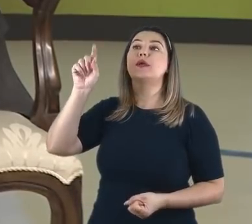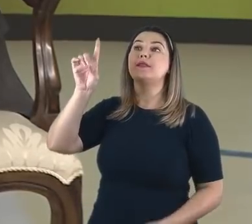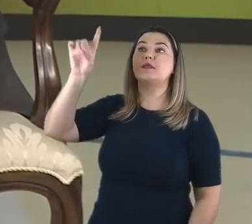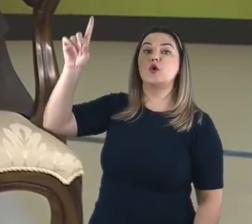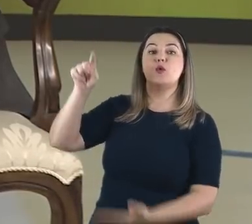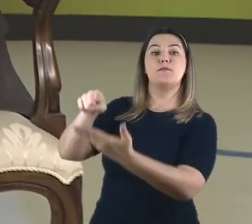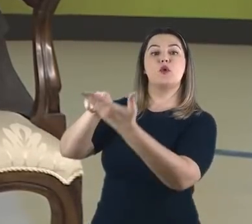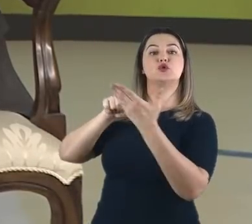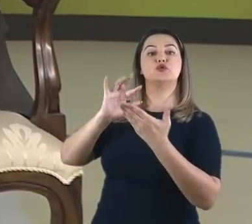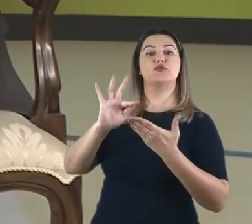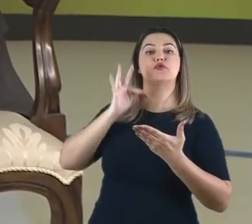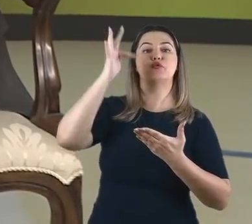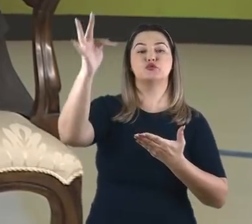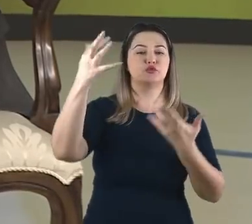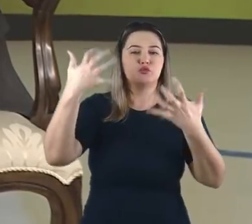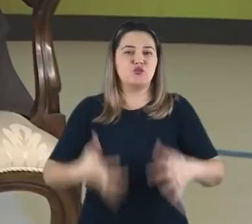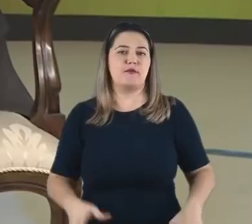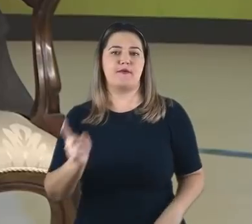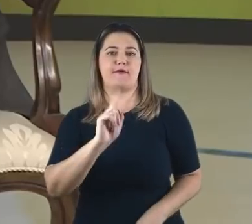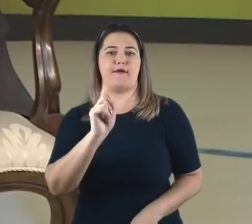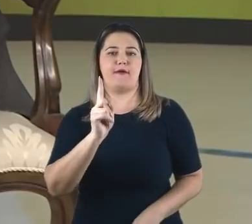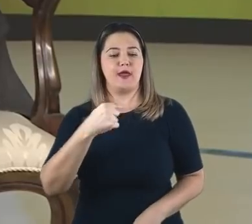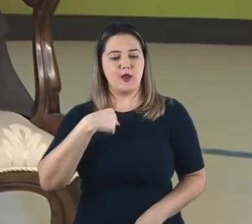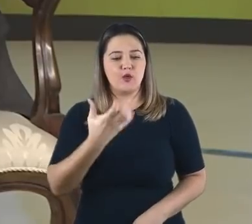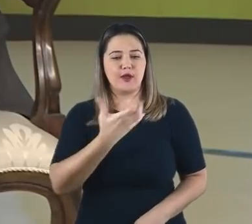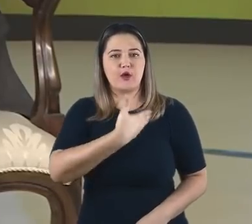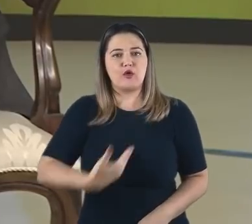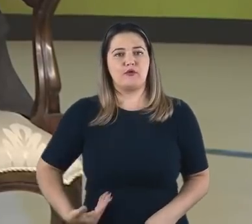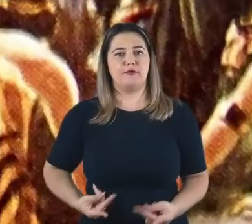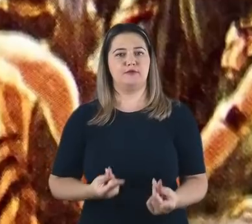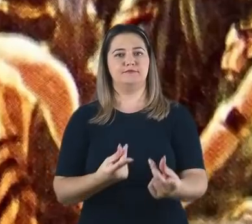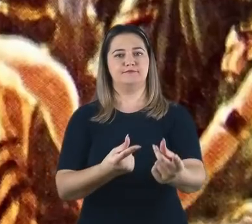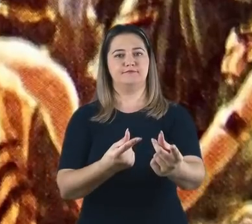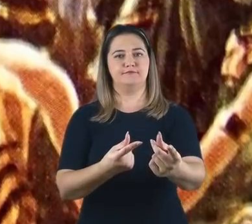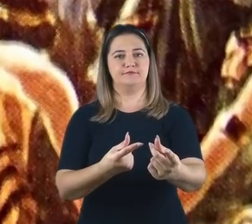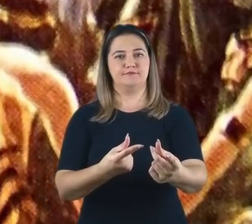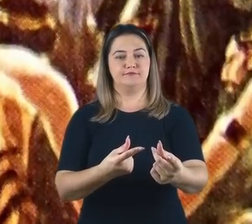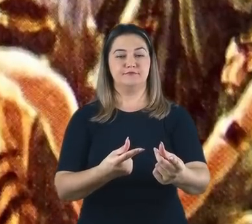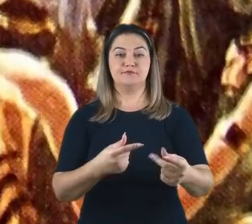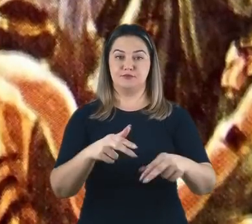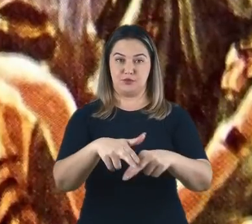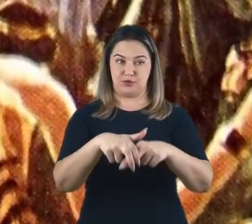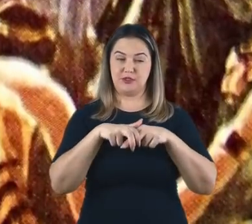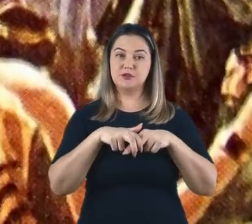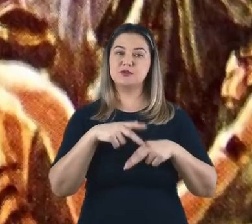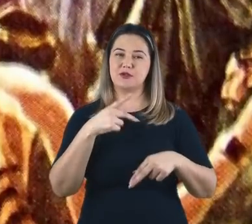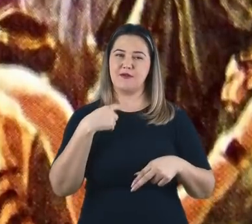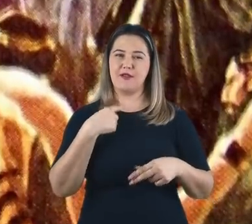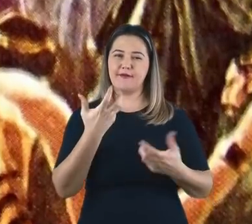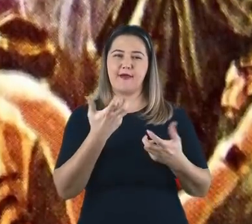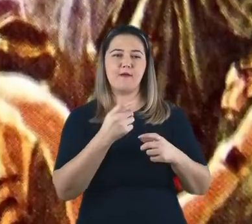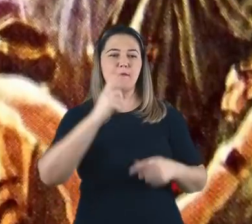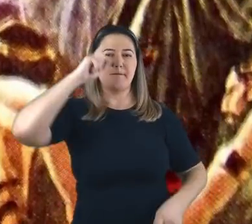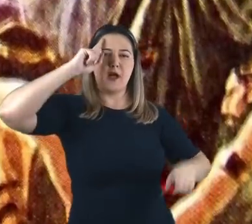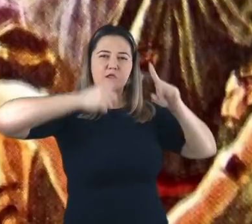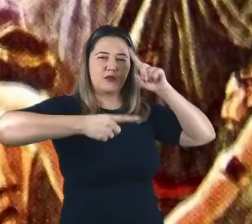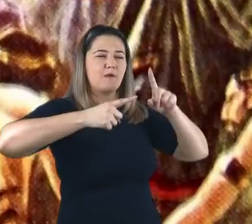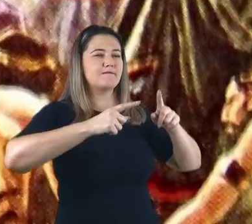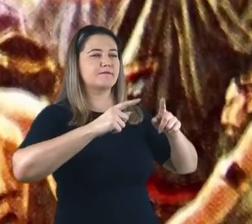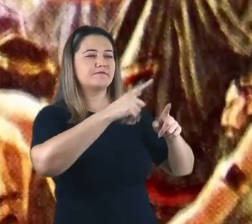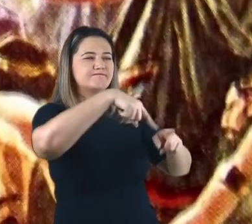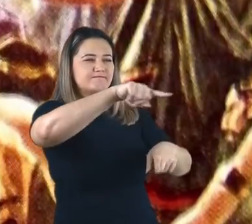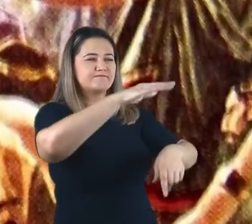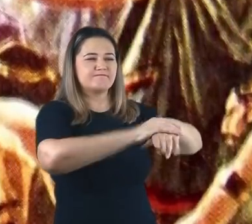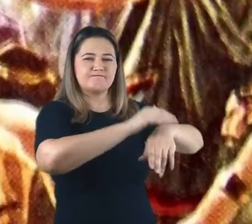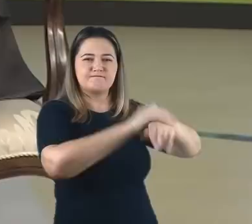que Deus lhe havia dado por meio do sonho e da interpretação de Daniel. Esta foi uma expressão de rebelião contra Deus